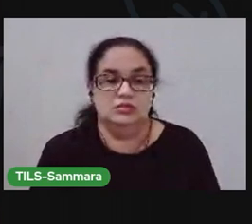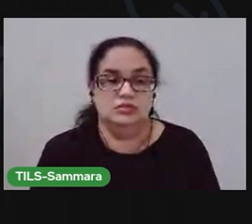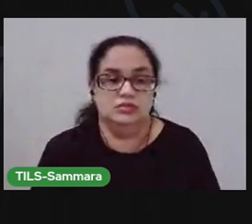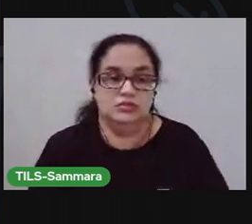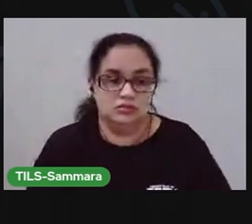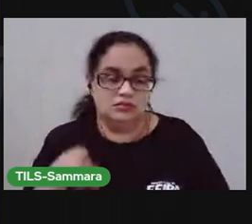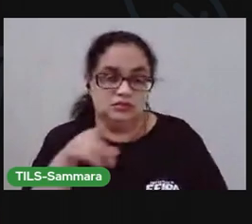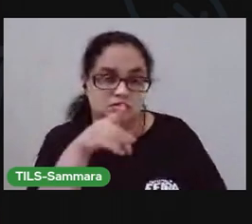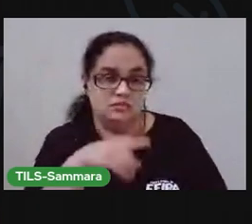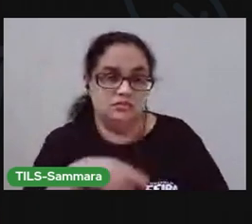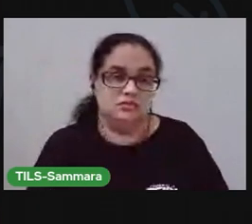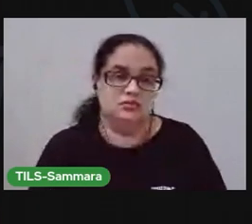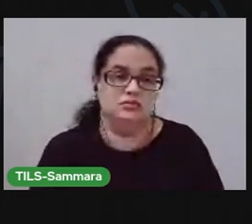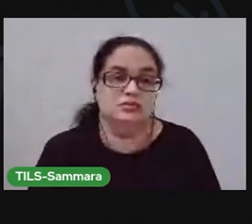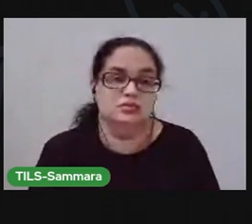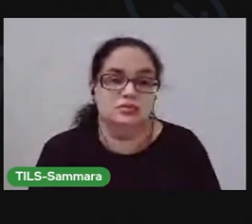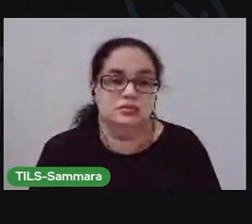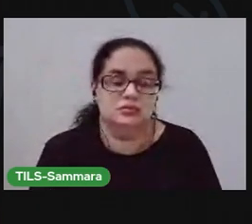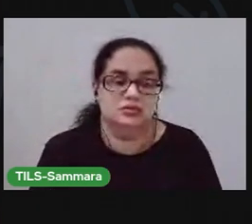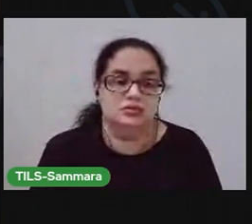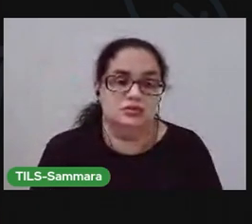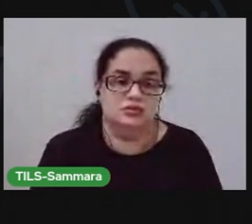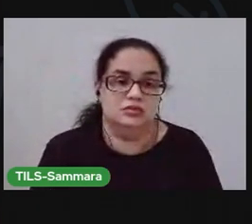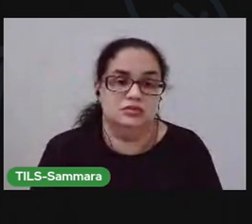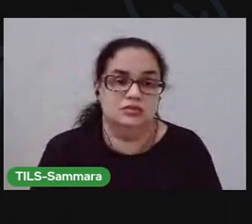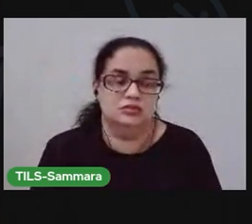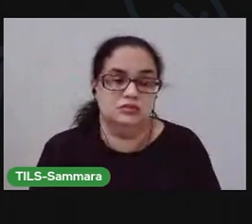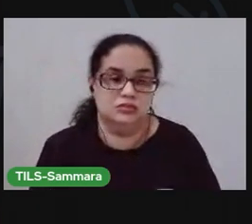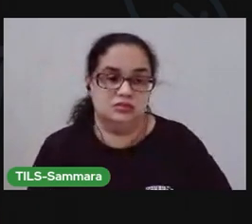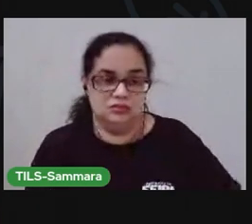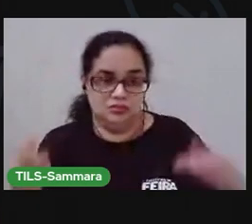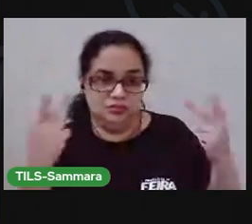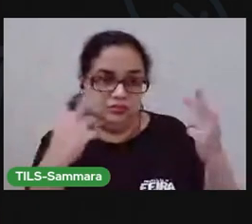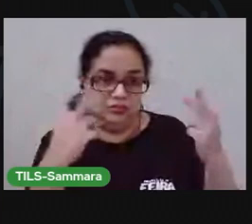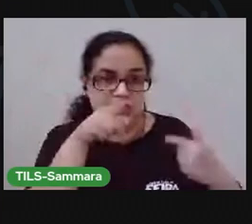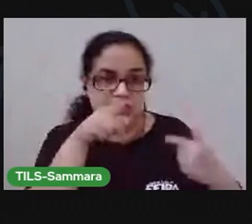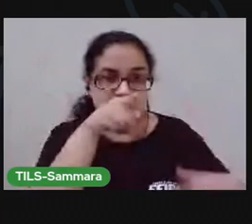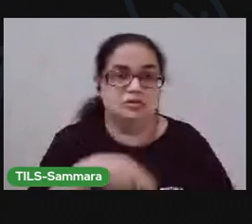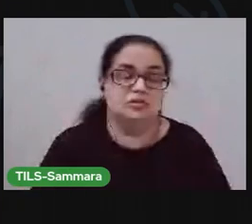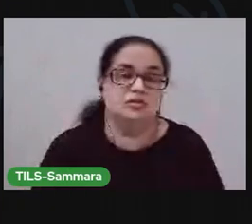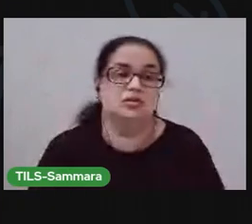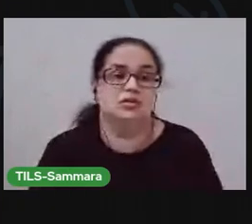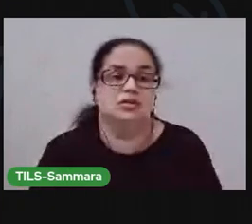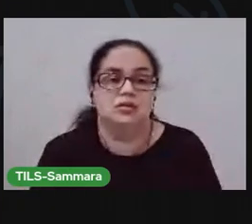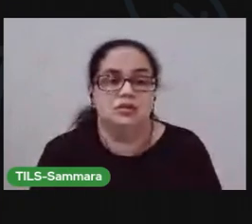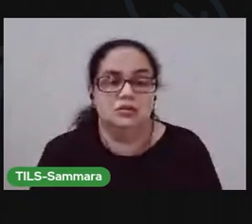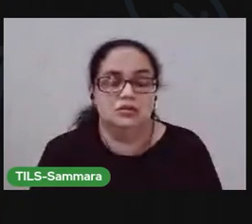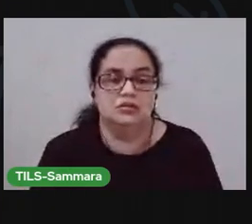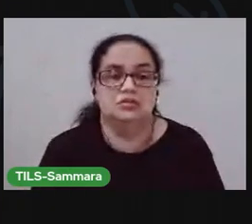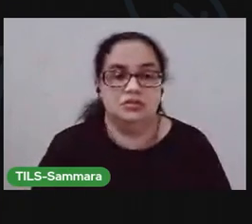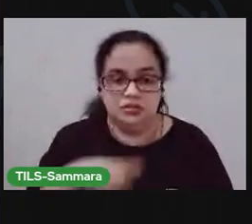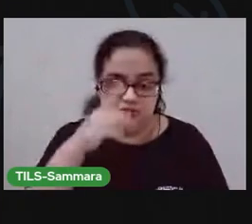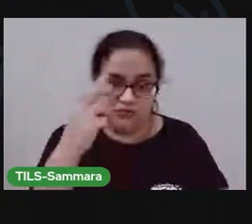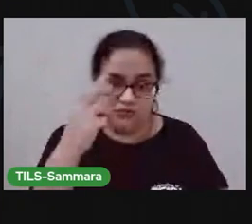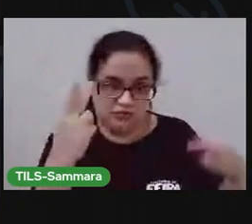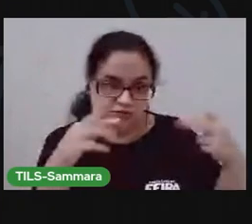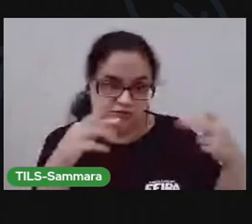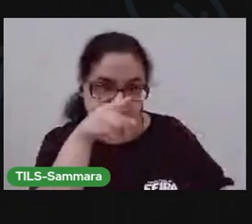Pego essa ponta. Trago pro meio. Faço do mesmo jeito do outro lado da voreia. Ela vai ficar assim.